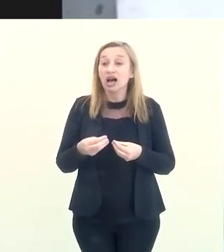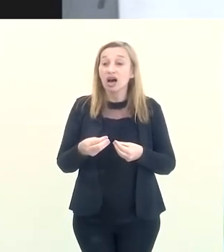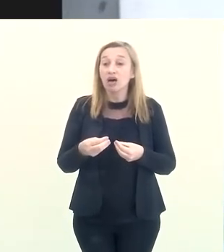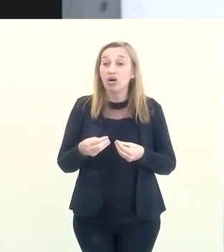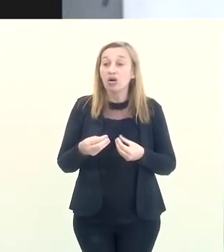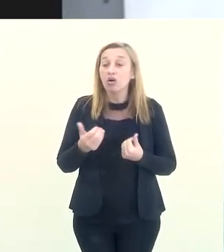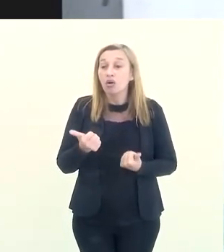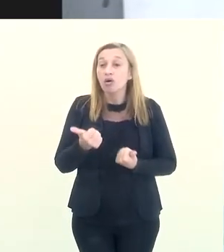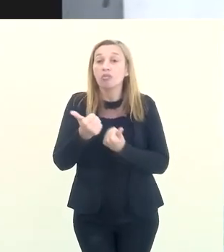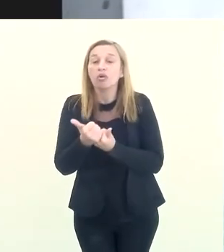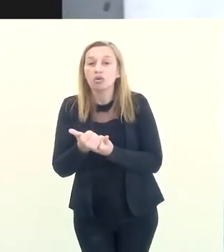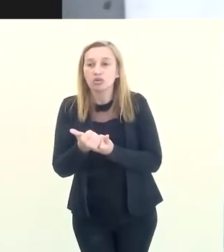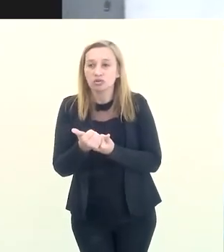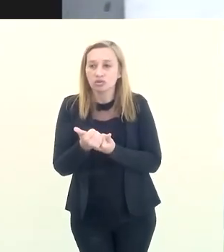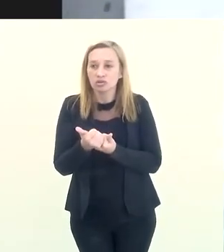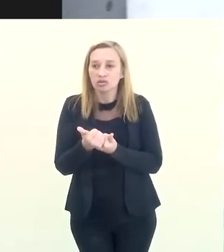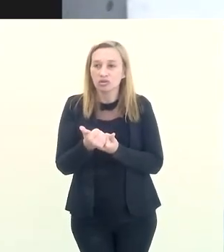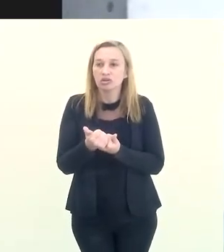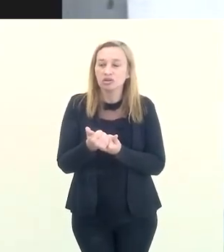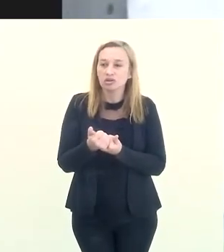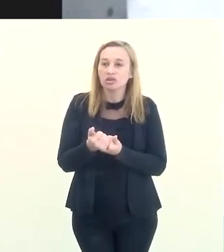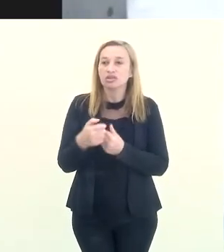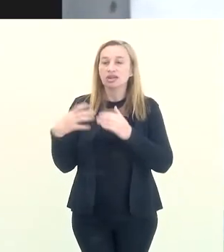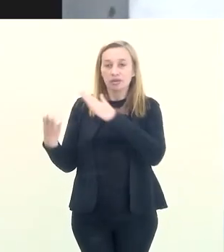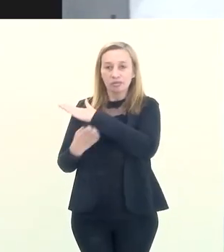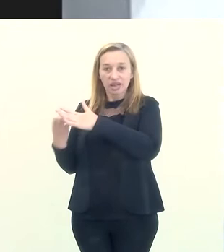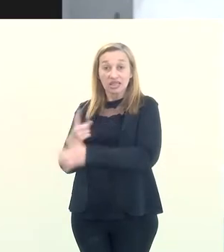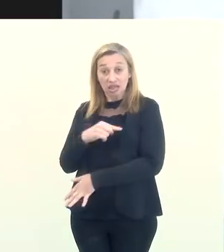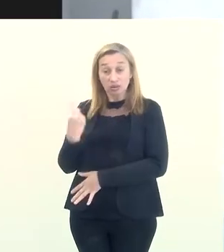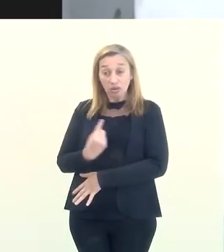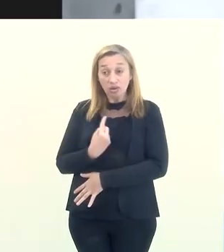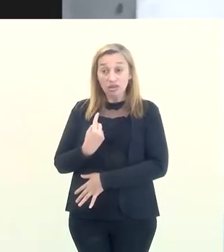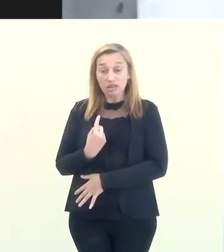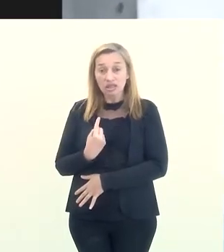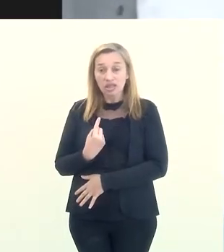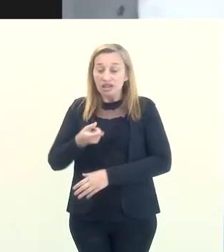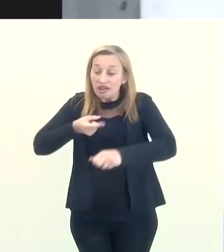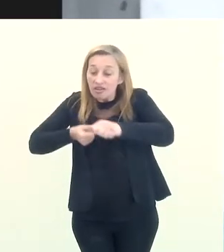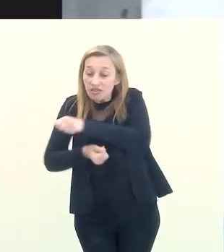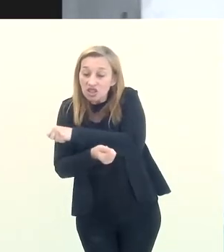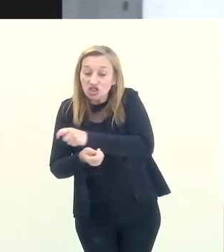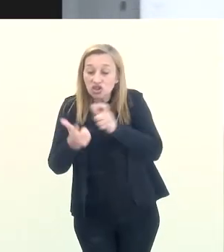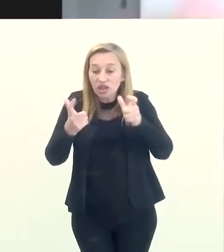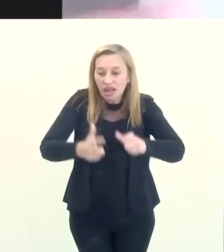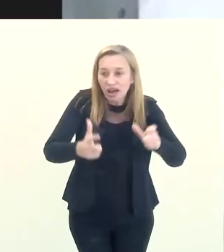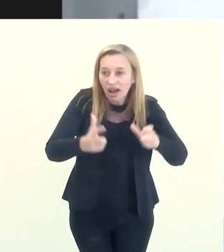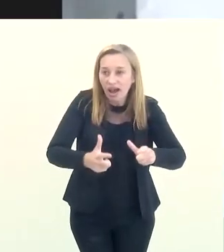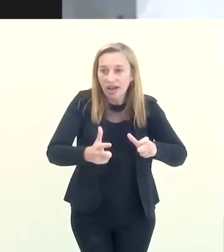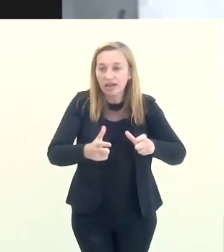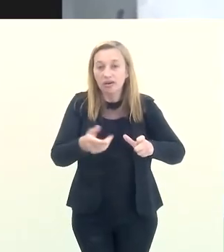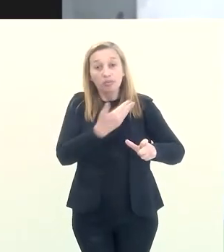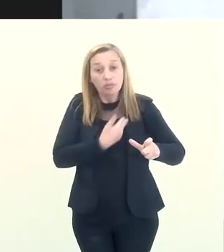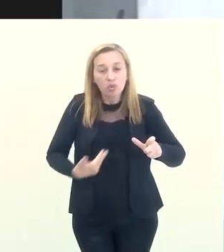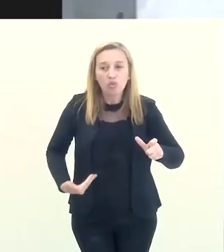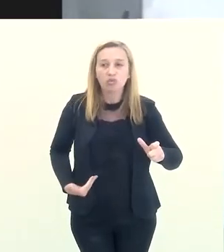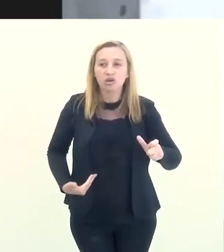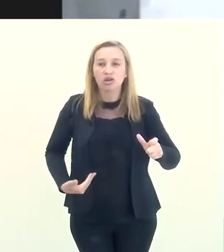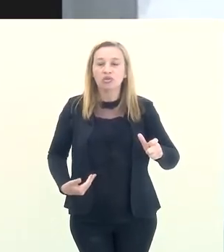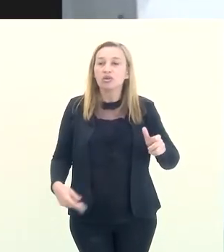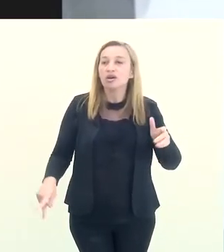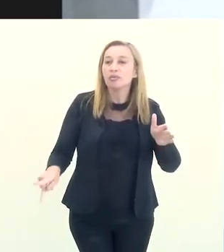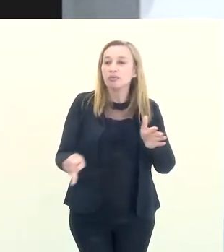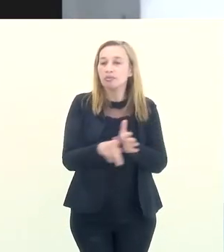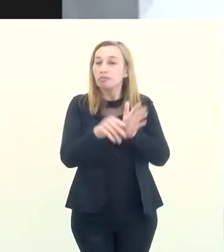trazer um aliado da iniciativa privada, que é a nossa concessionária, e vai investir naquela área